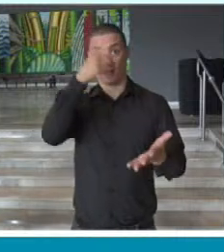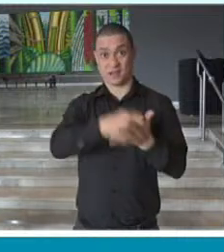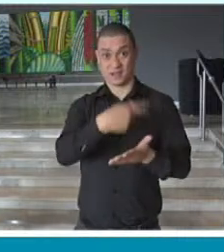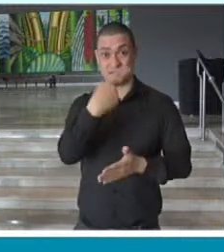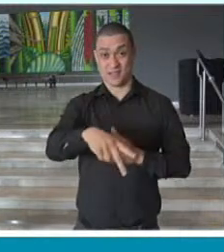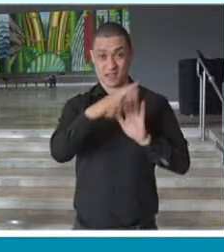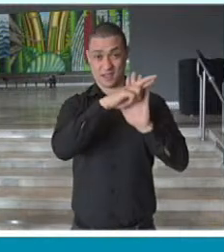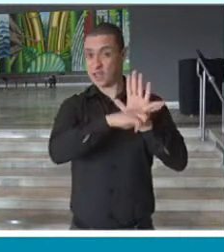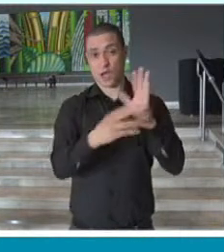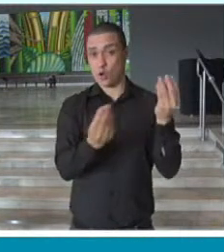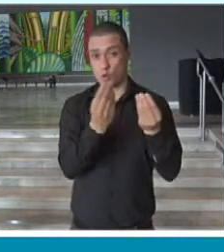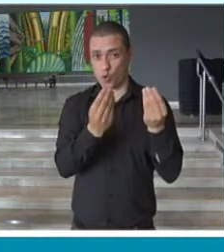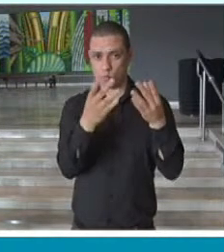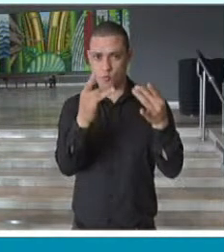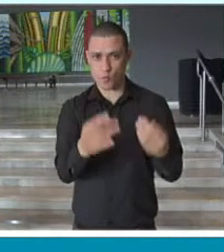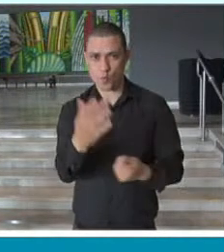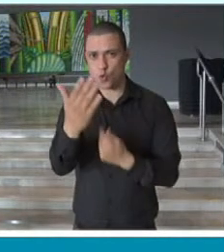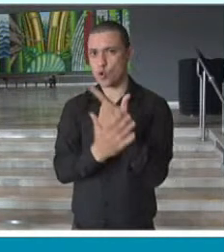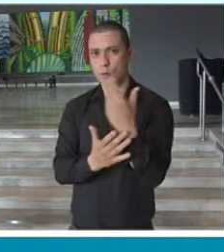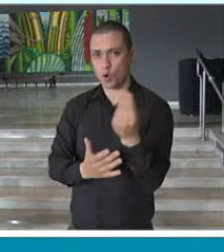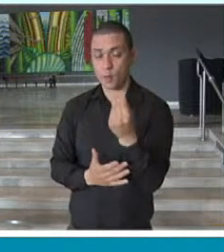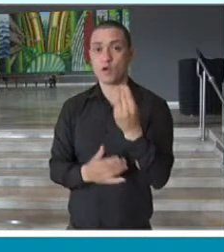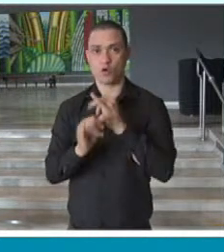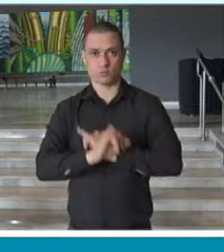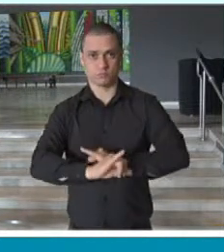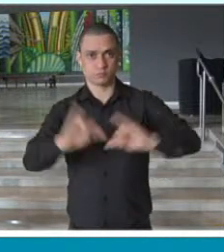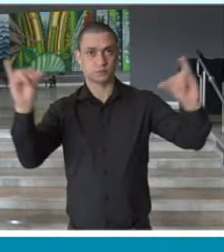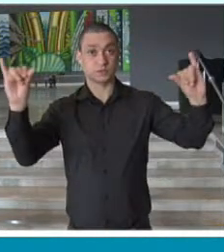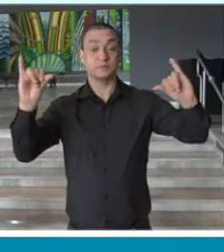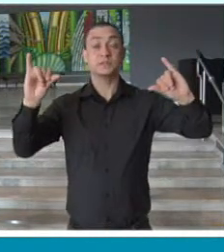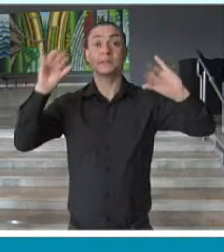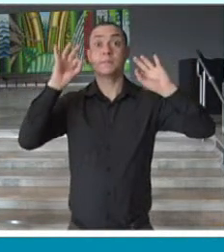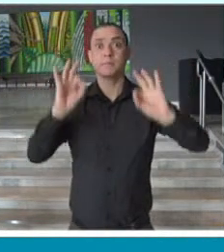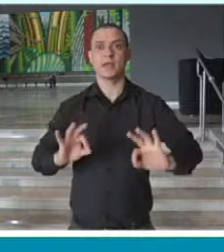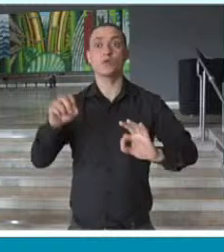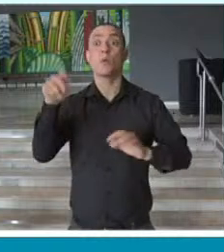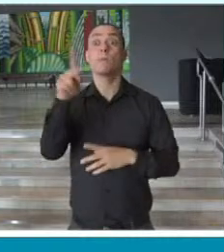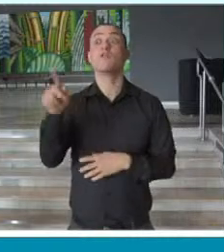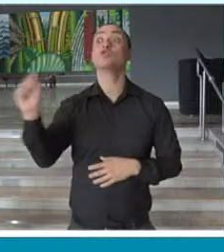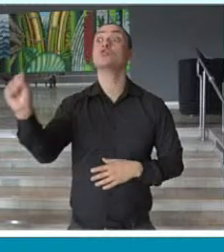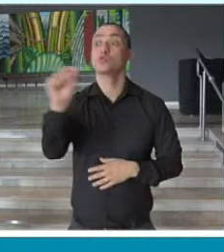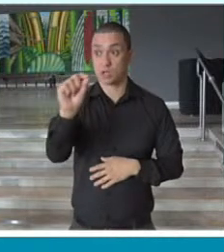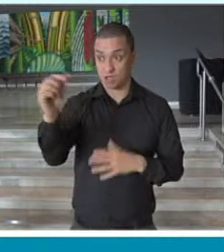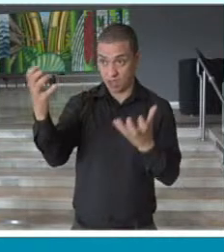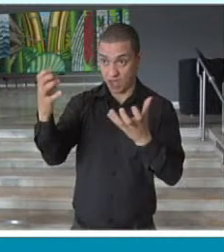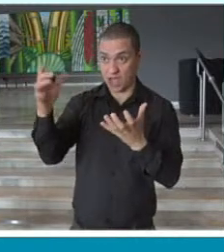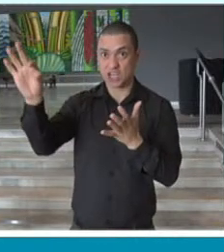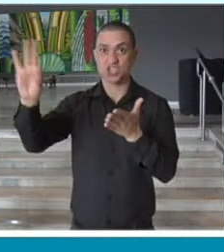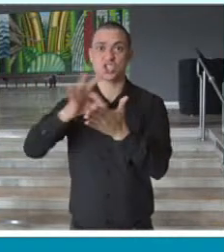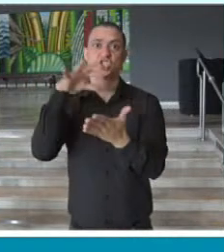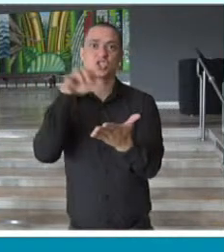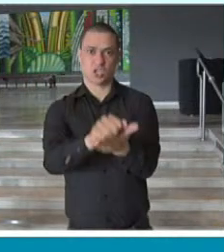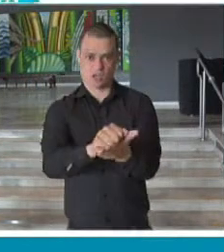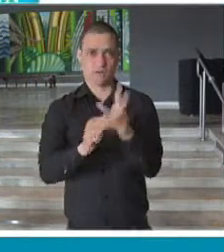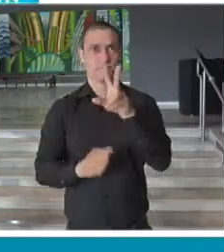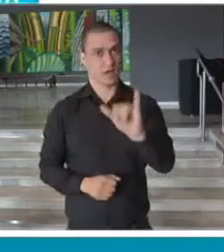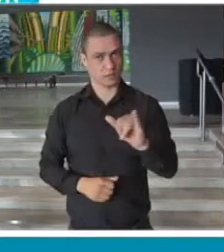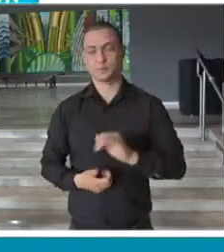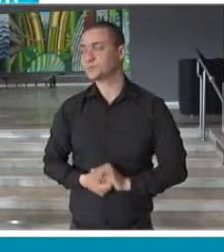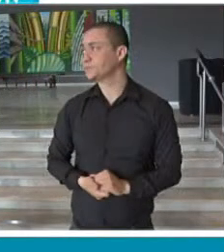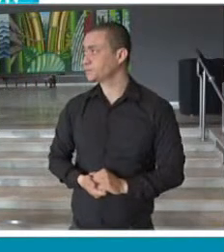com as regras detalhadas do programa e também faremos um credenciamento, que vou explicar já já. Pode passar?